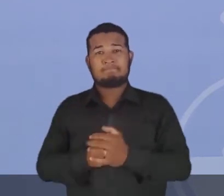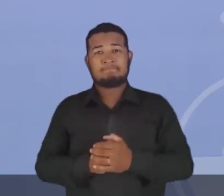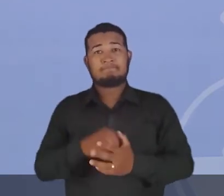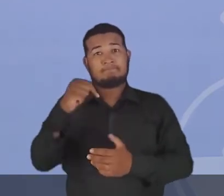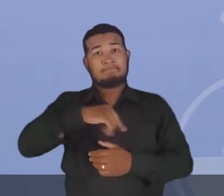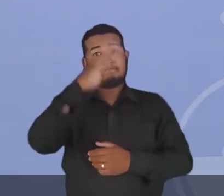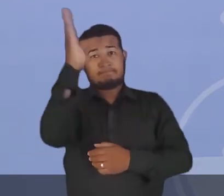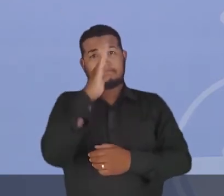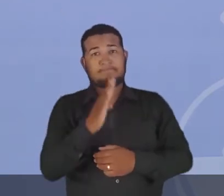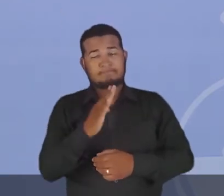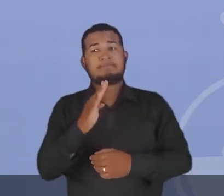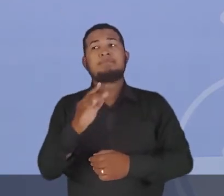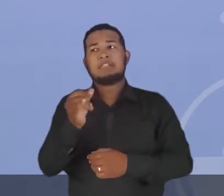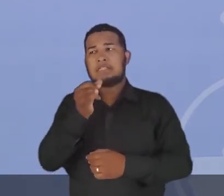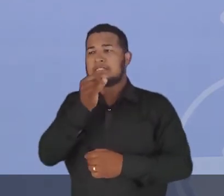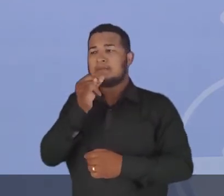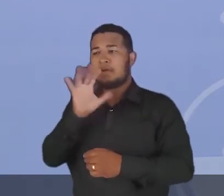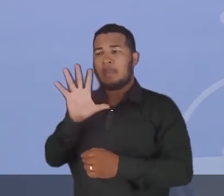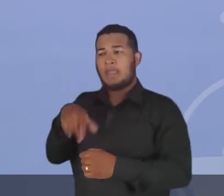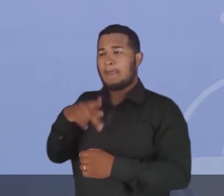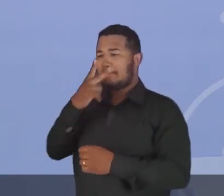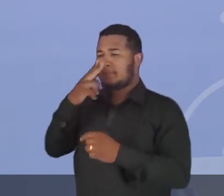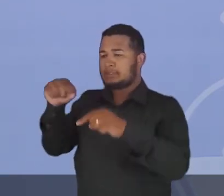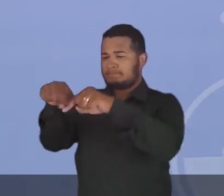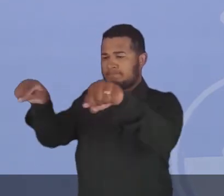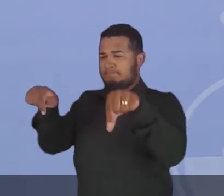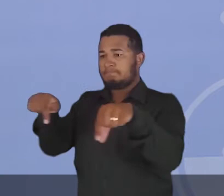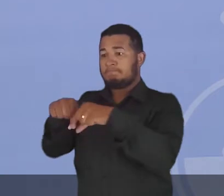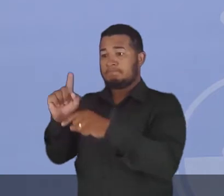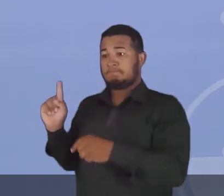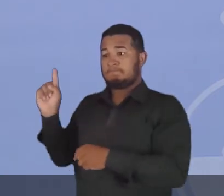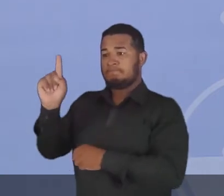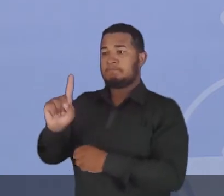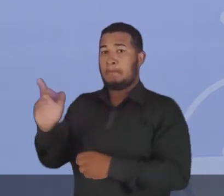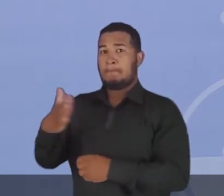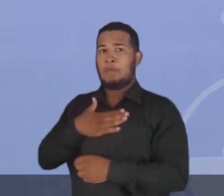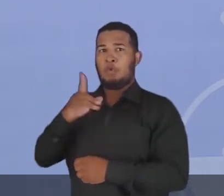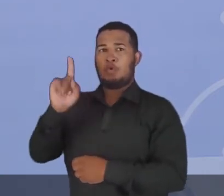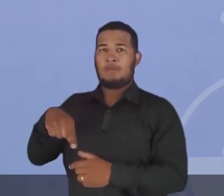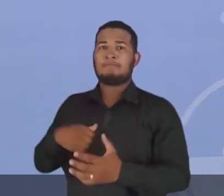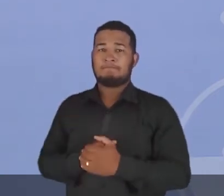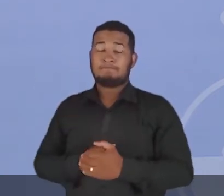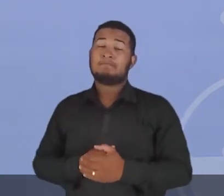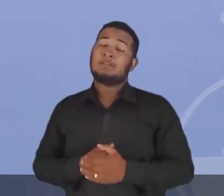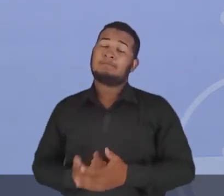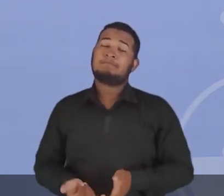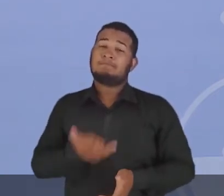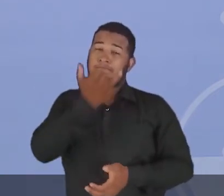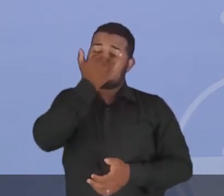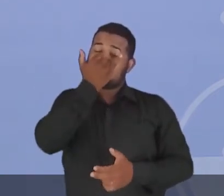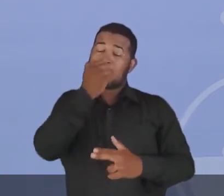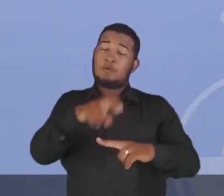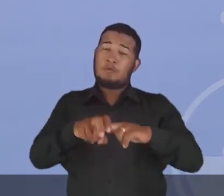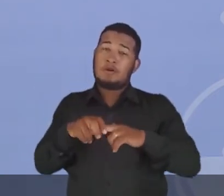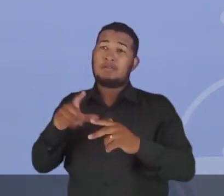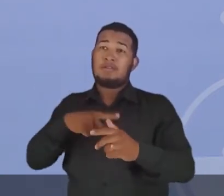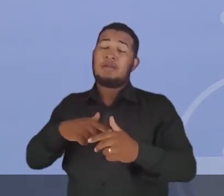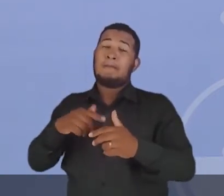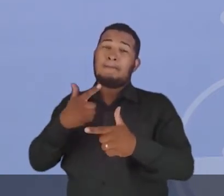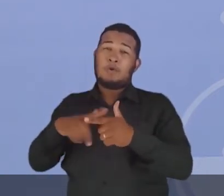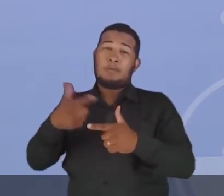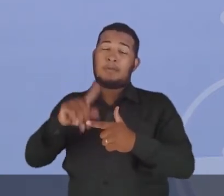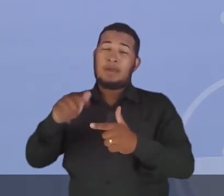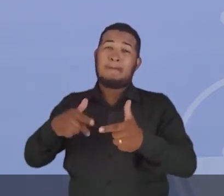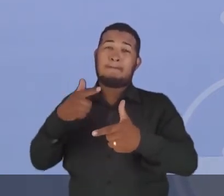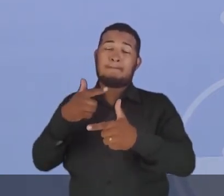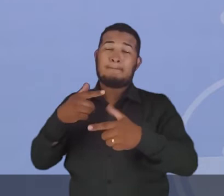Brasil, pela posse da terra. Que, infelizmente, está mais relacionada a uma questão de políticas públicas